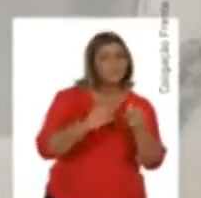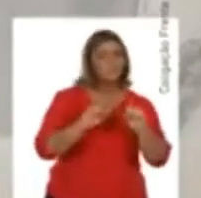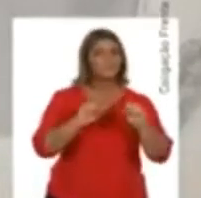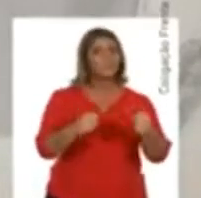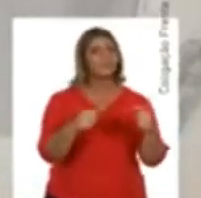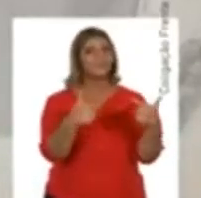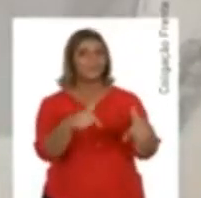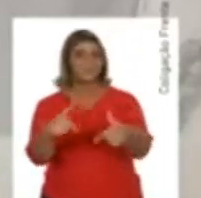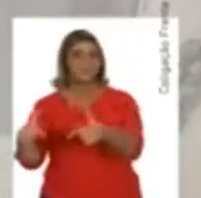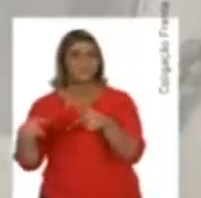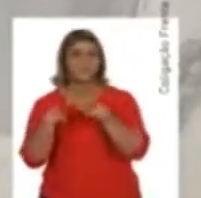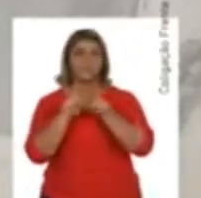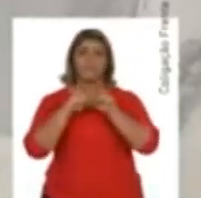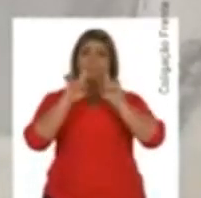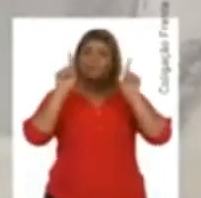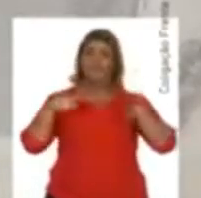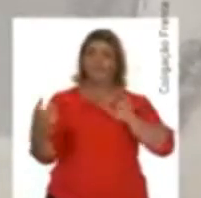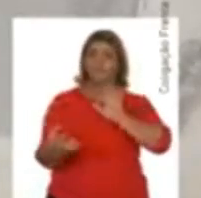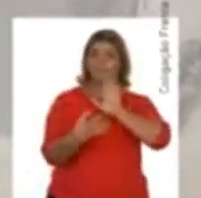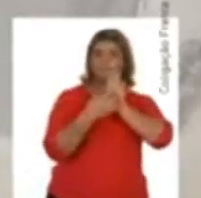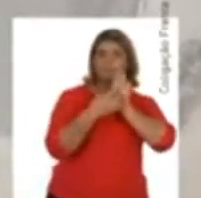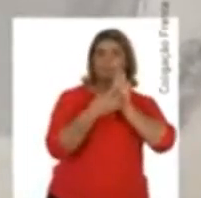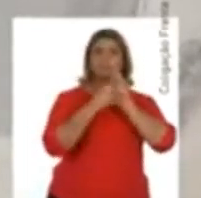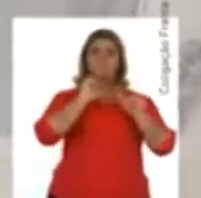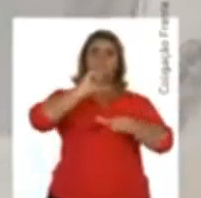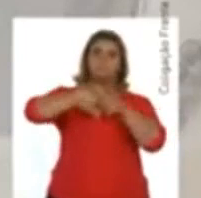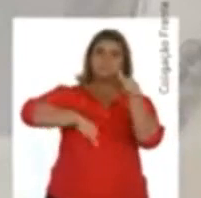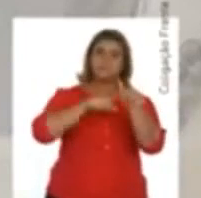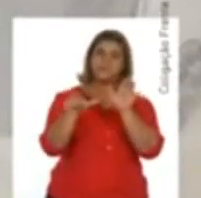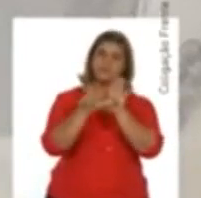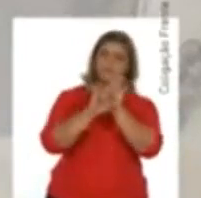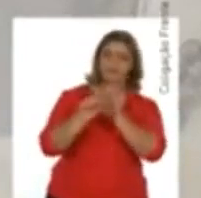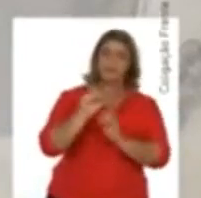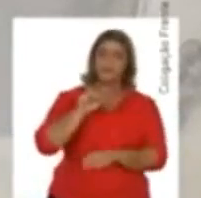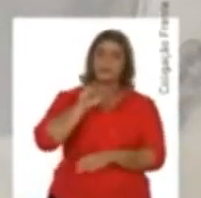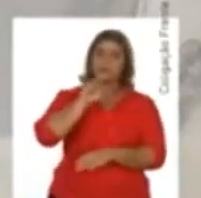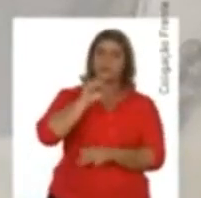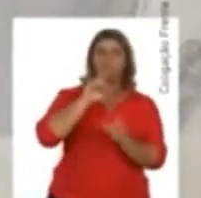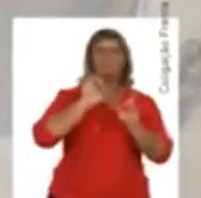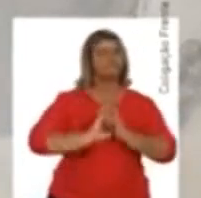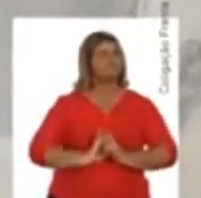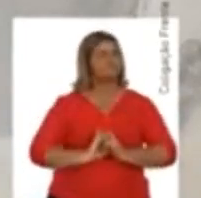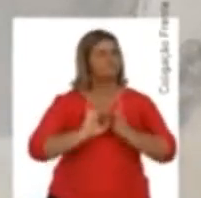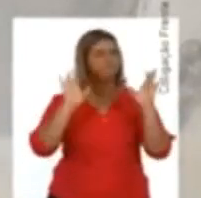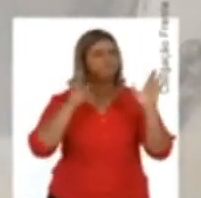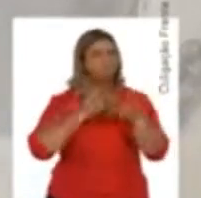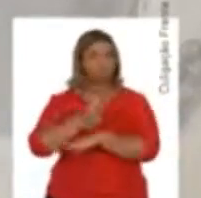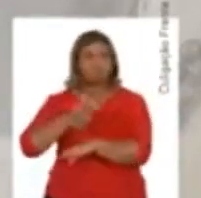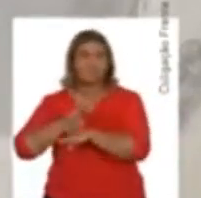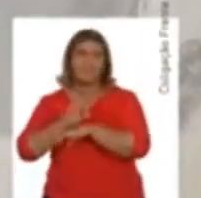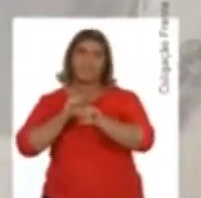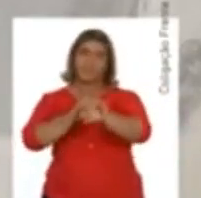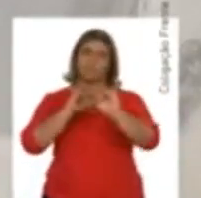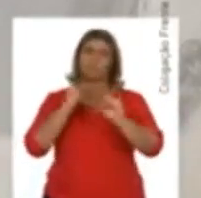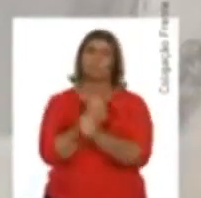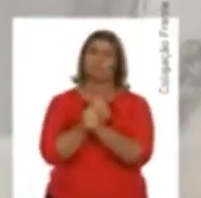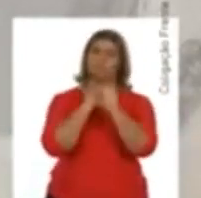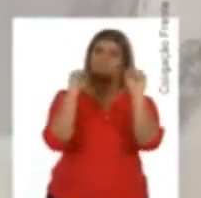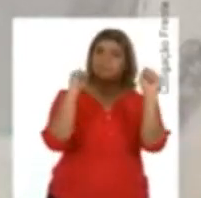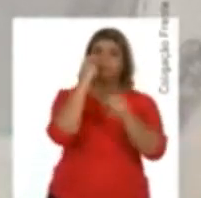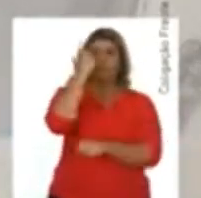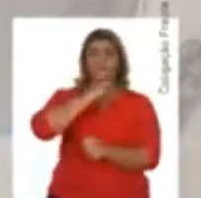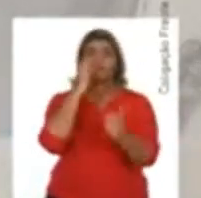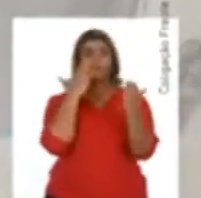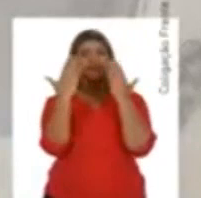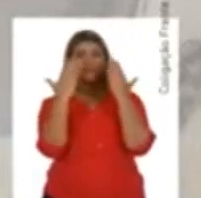na defesa das leis trabalhistas, do funcionalismo público, da reforma psiquiátrica, do SUS 100% público e de uma educação libertária.